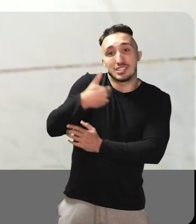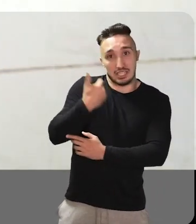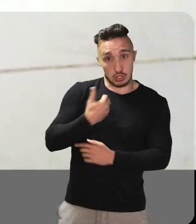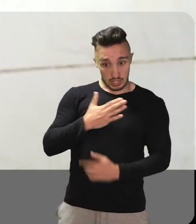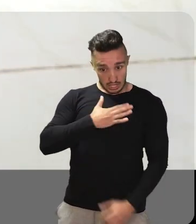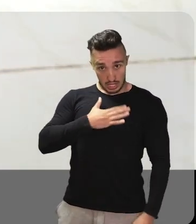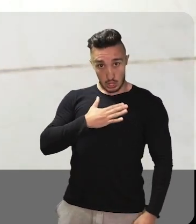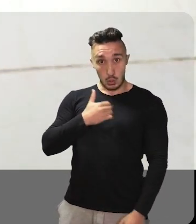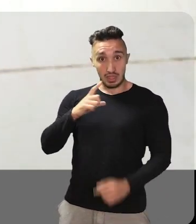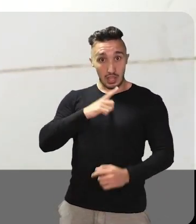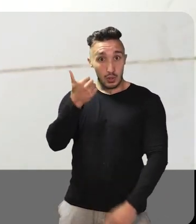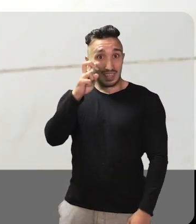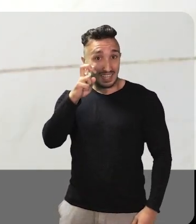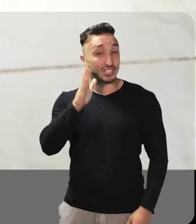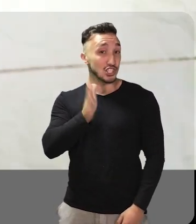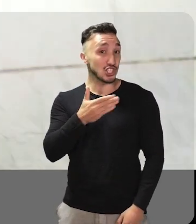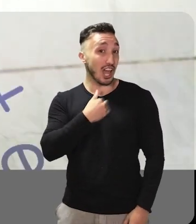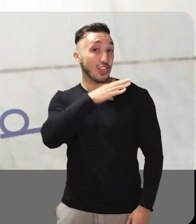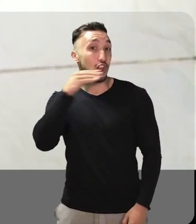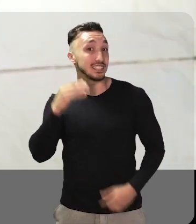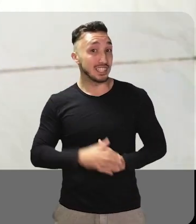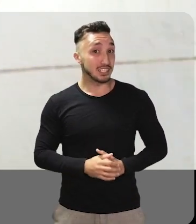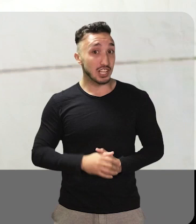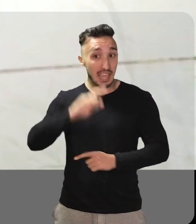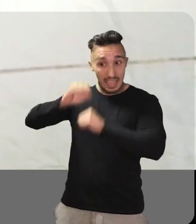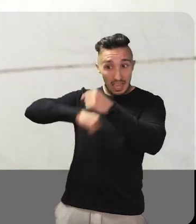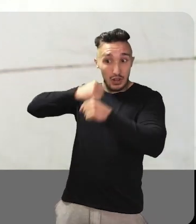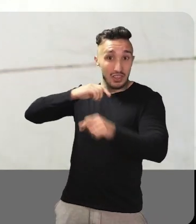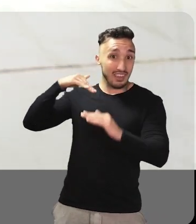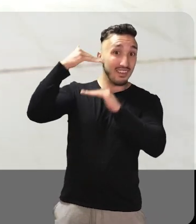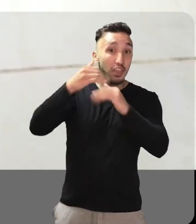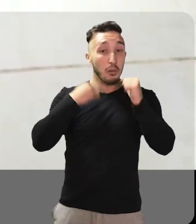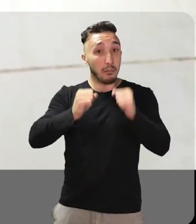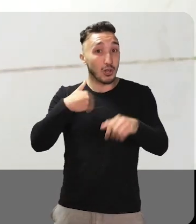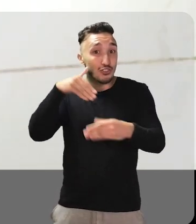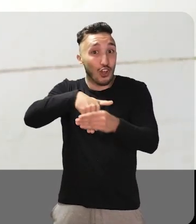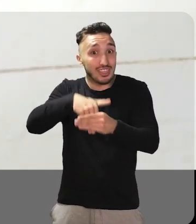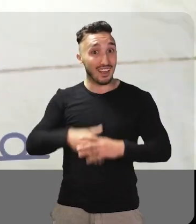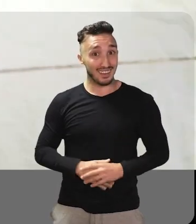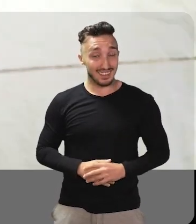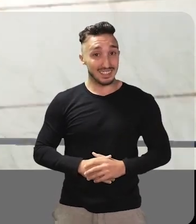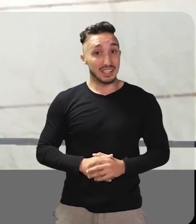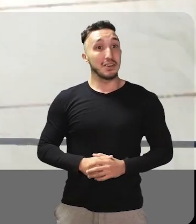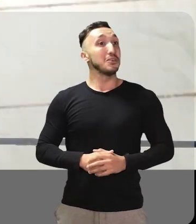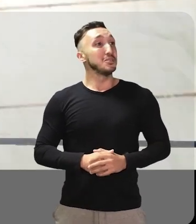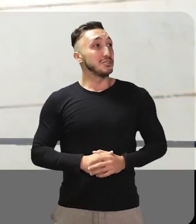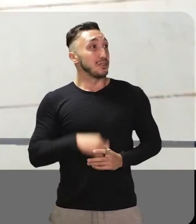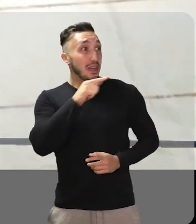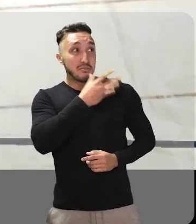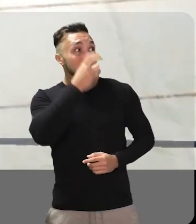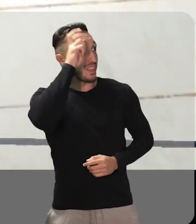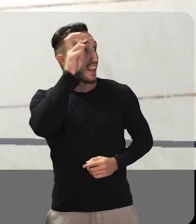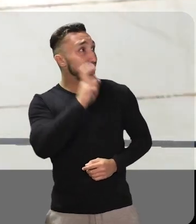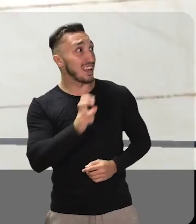os 12 anos! Eu, que tenho 15 anos, já sou uma adolescente! E ano que vem eu já vou poder votar! Ai,